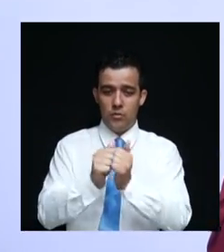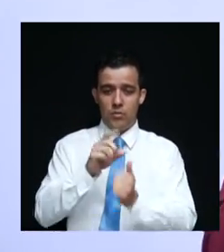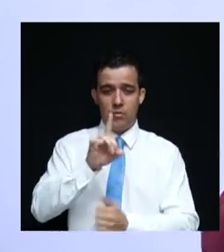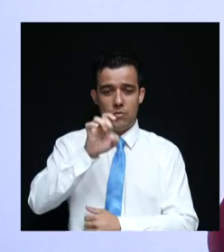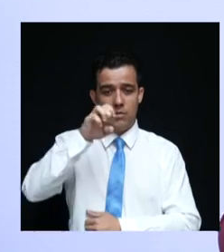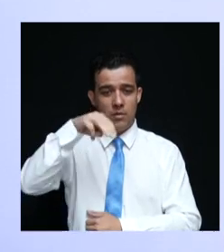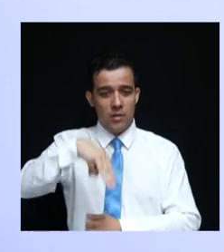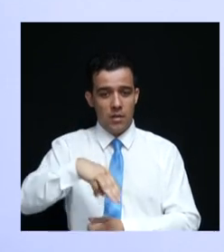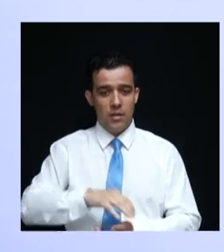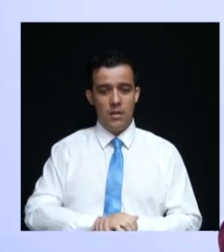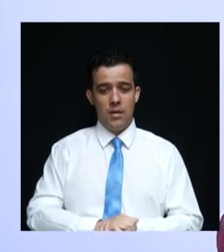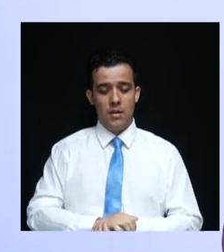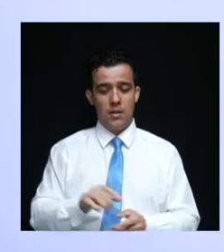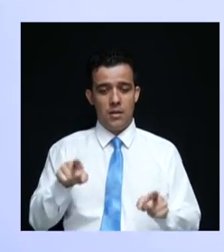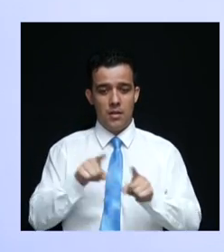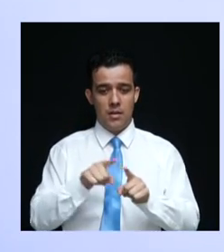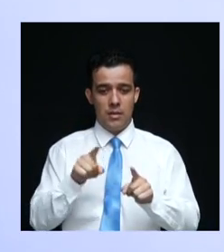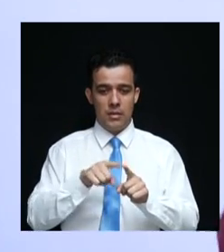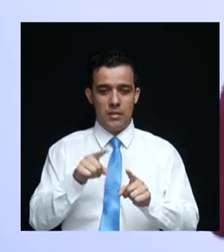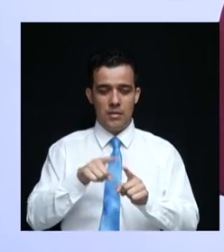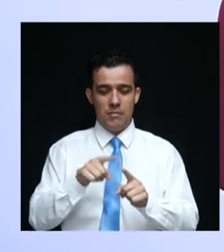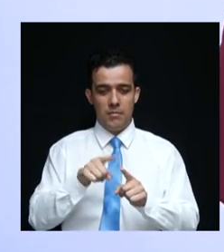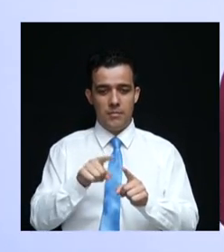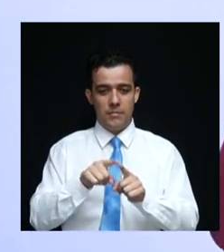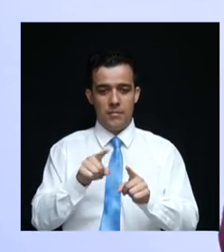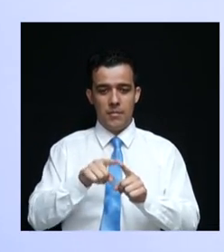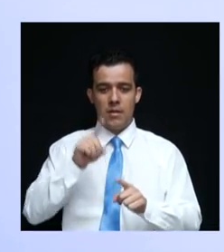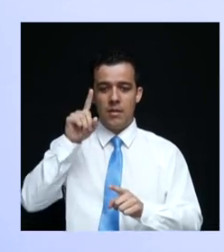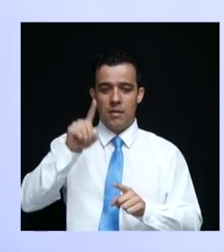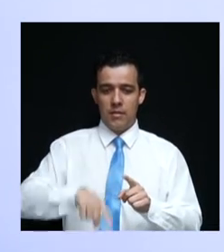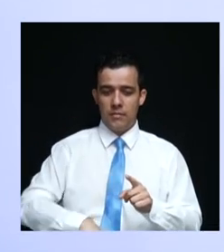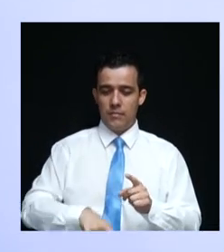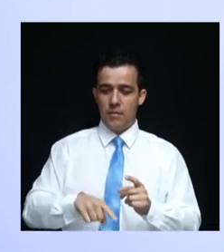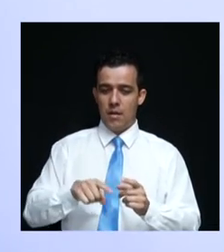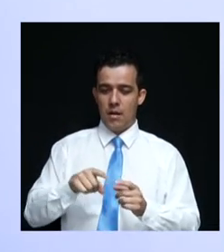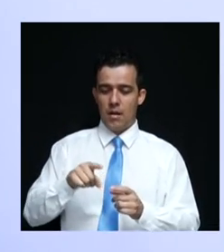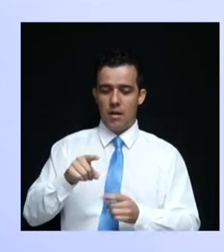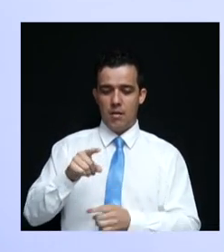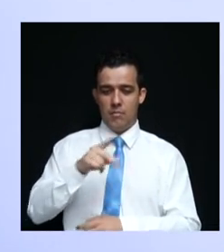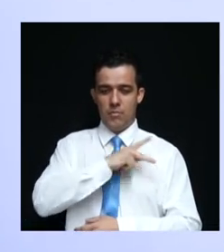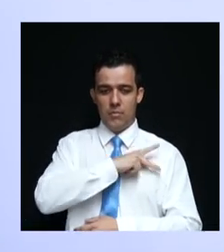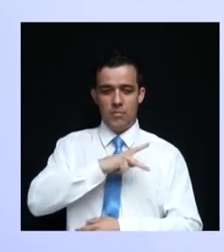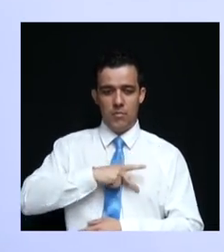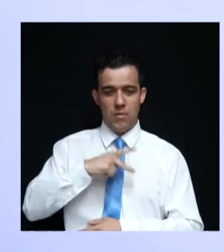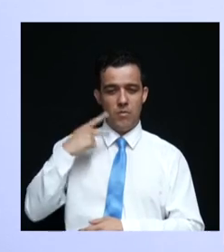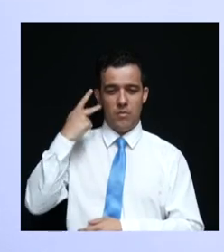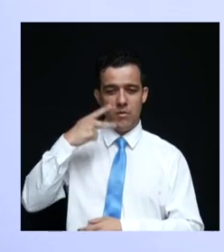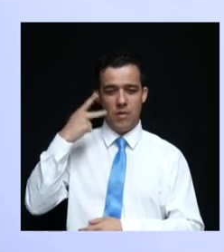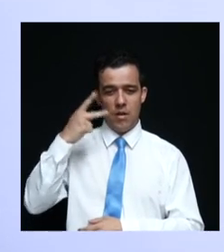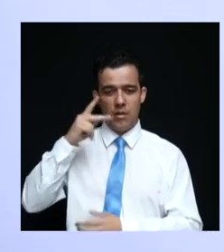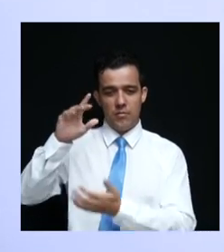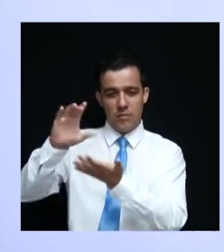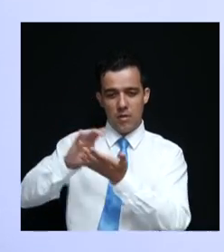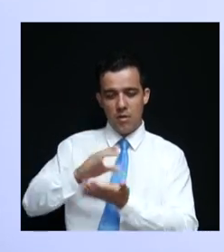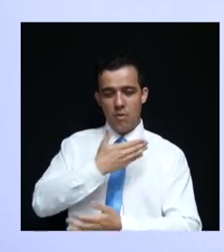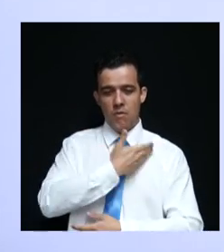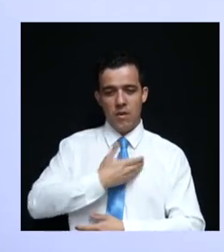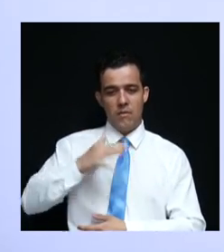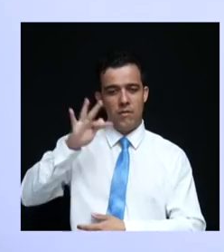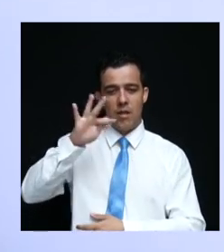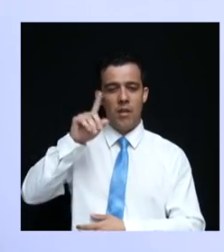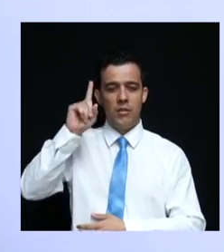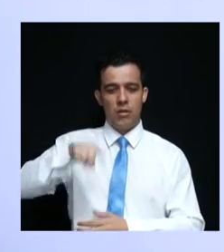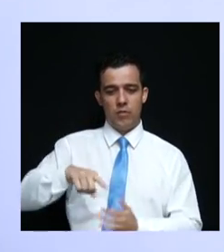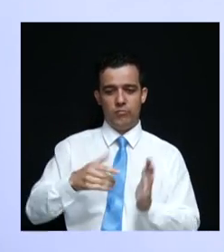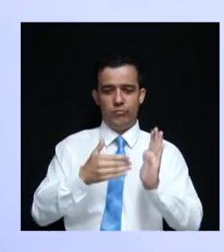a desarticulação das políticas que vieram do governo federal, não deu conta de sanar os problemas que nós